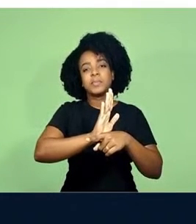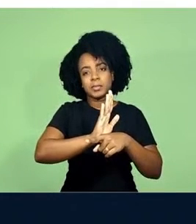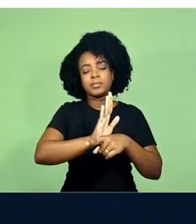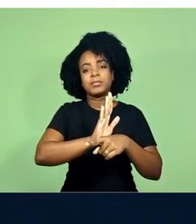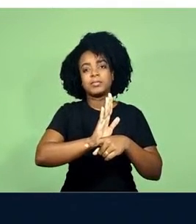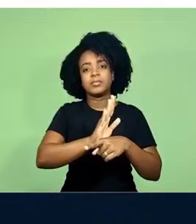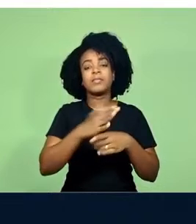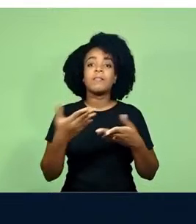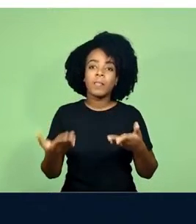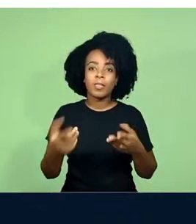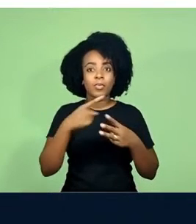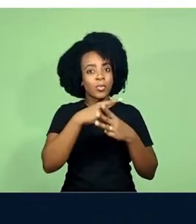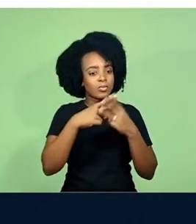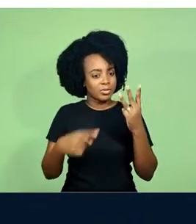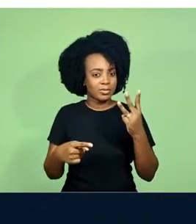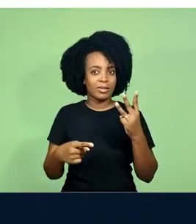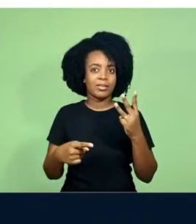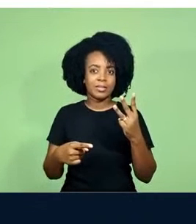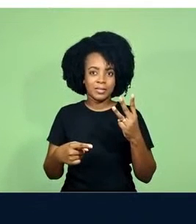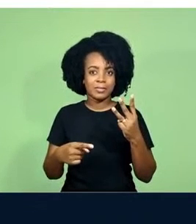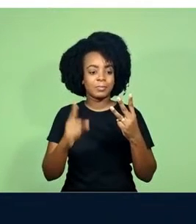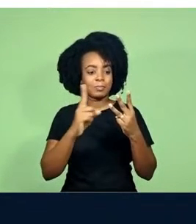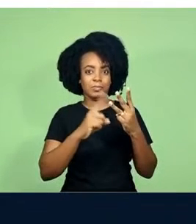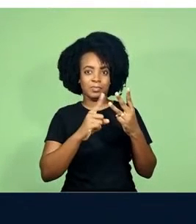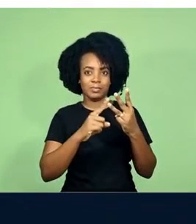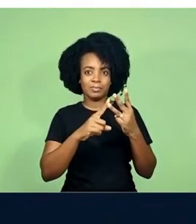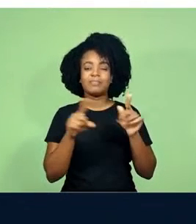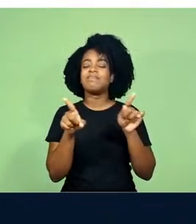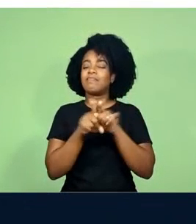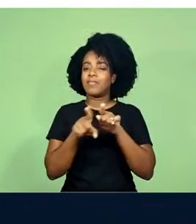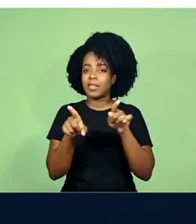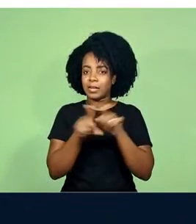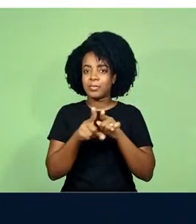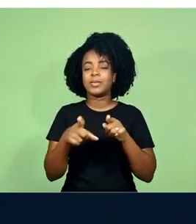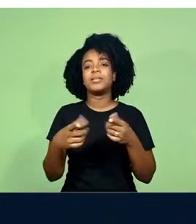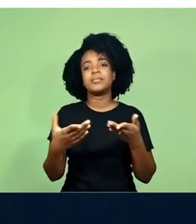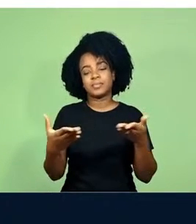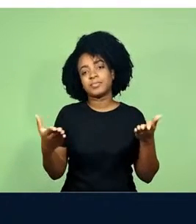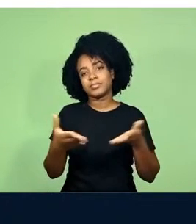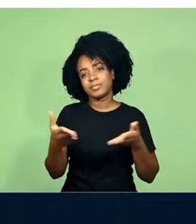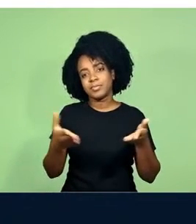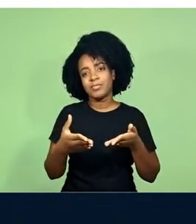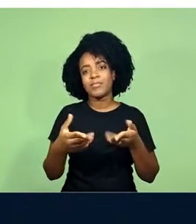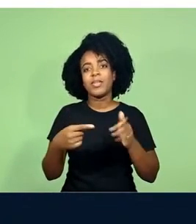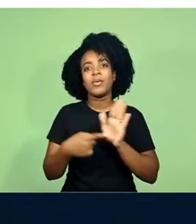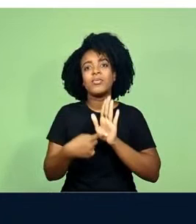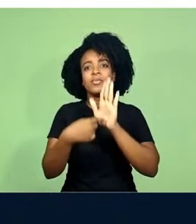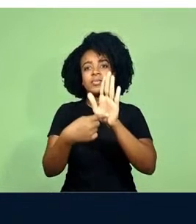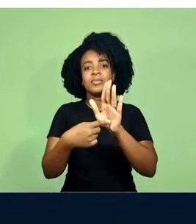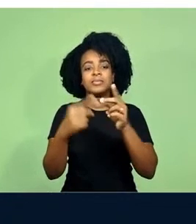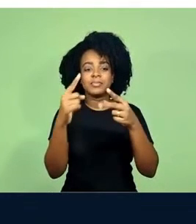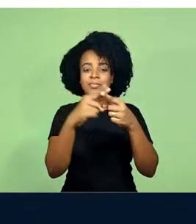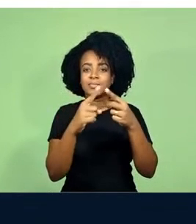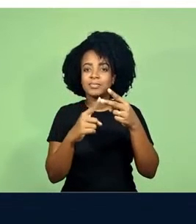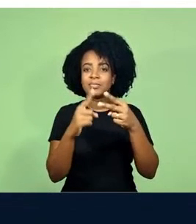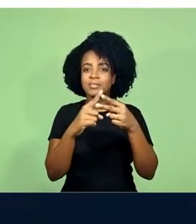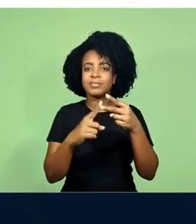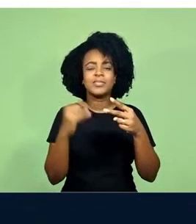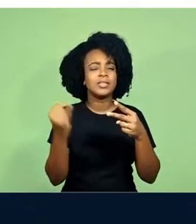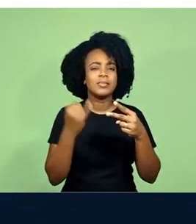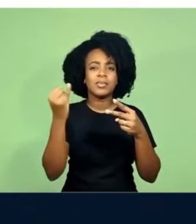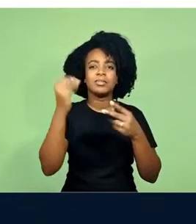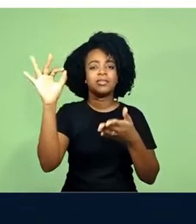Como apresentado nos outros filmes, em 2001, Modicéia no Espaço e Blade Runner, trazemos também aqui os elementos